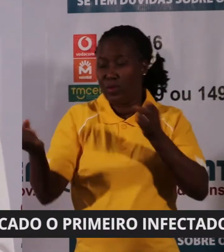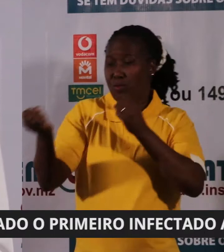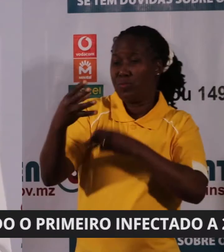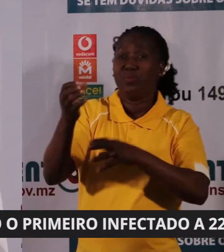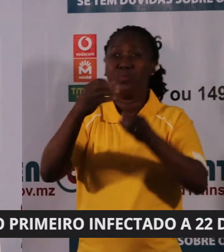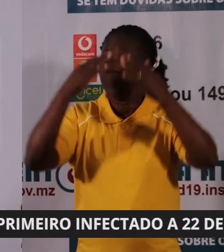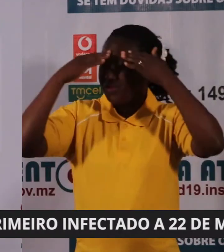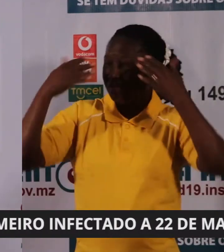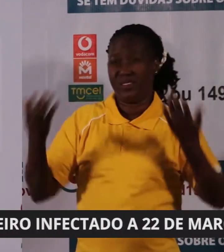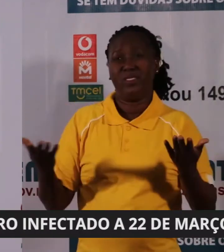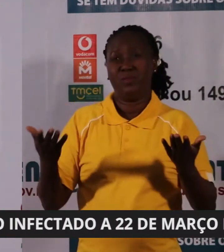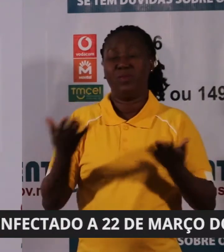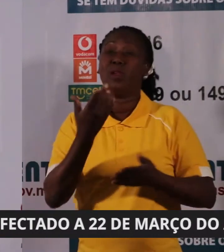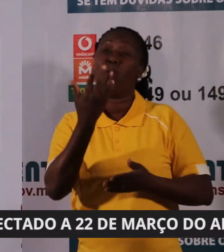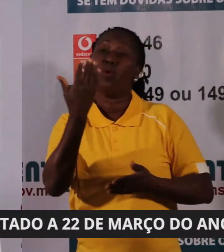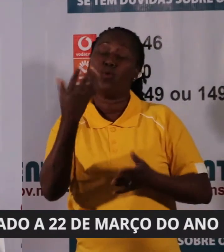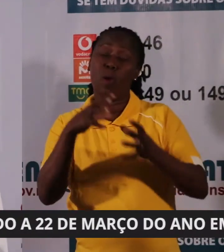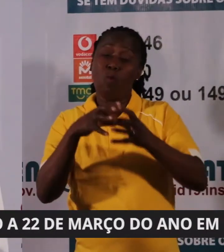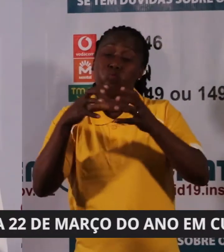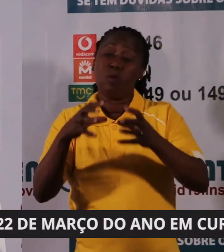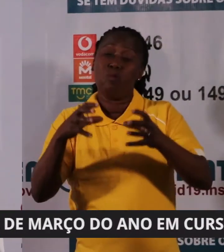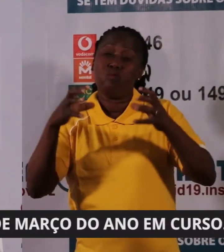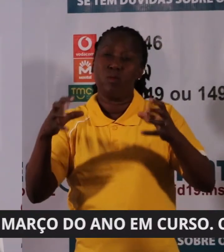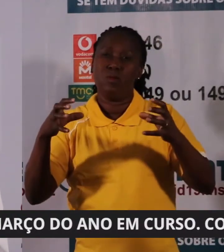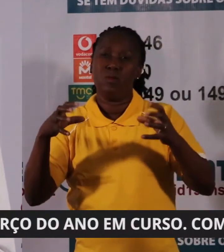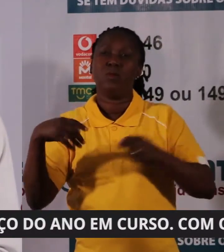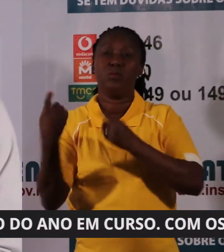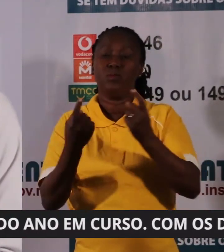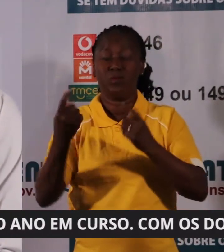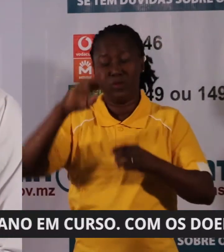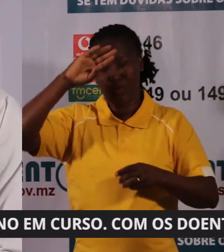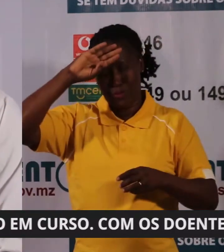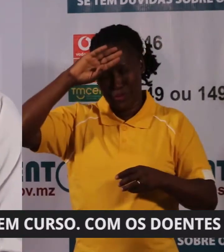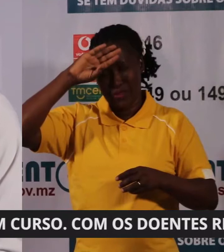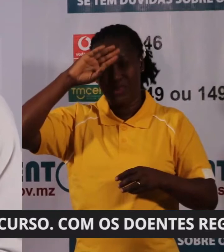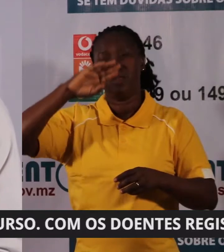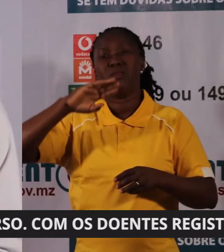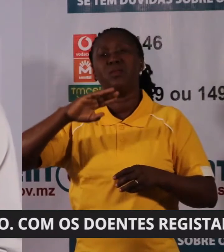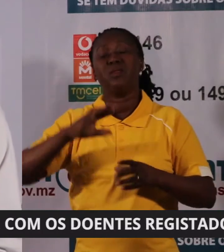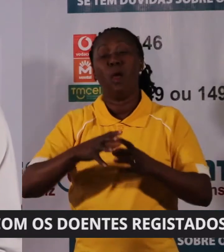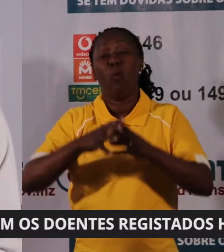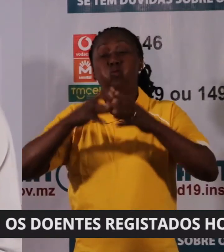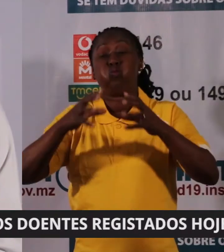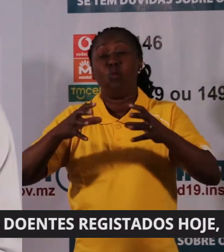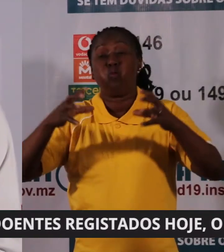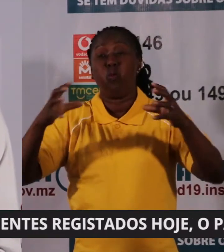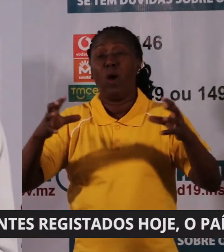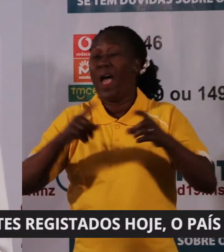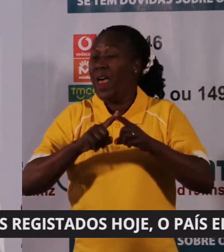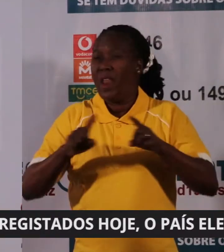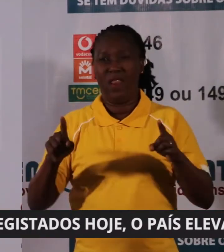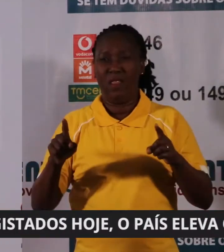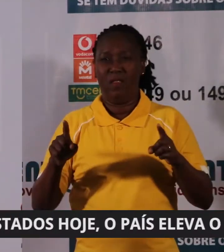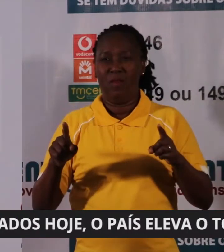para um número cada vez maior de casos de Covid-19, um aumento rápido do número de